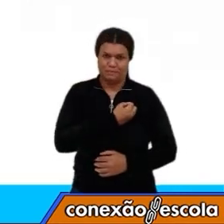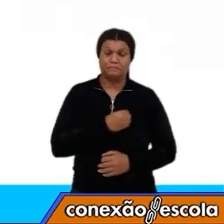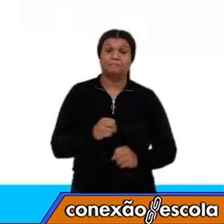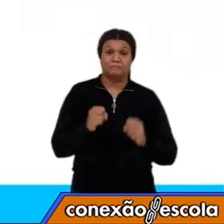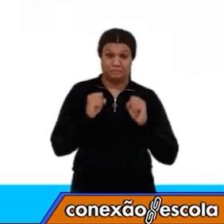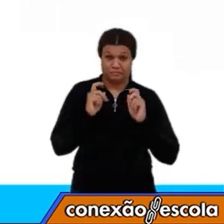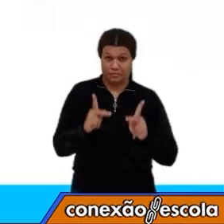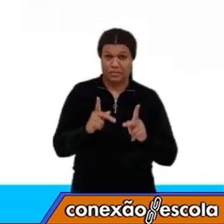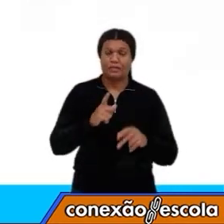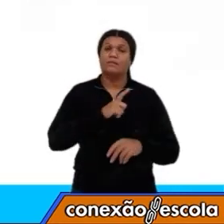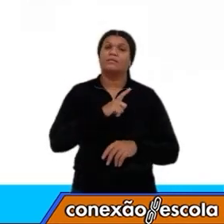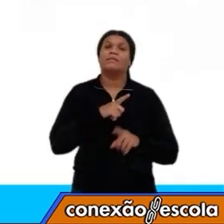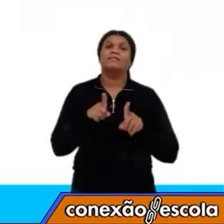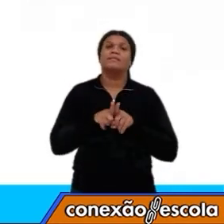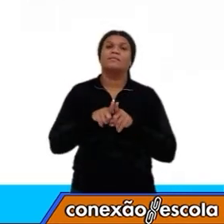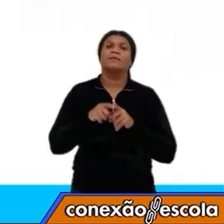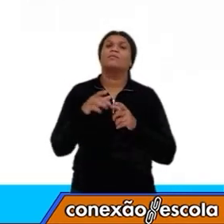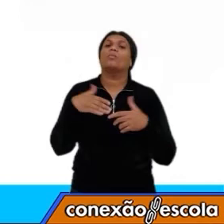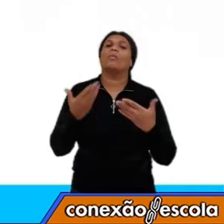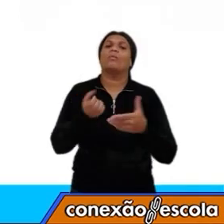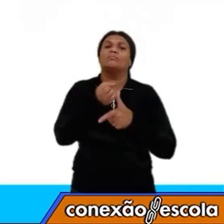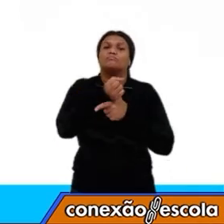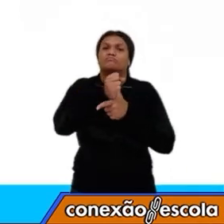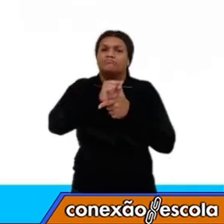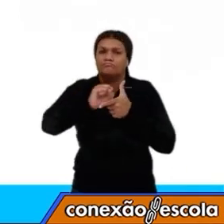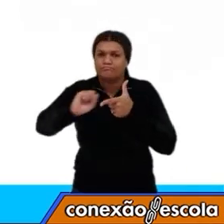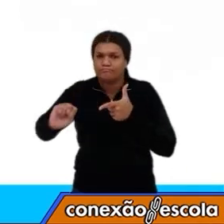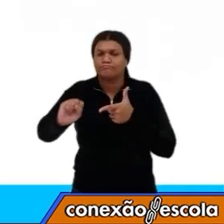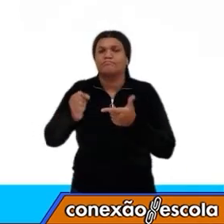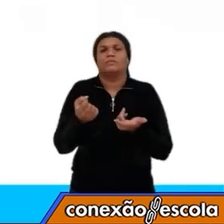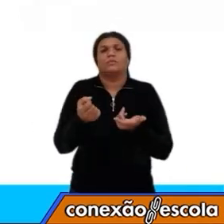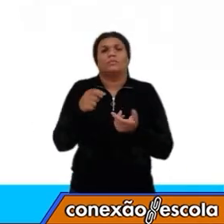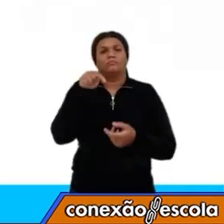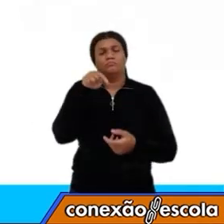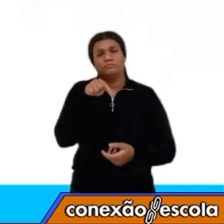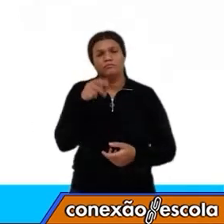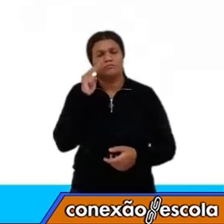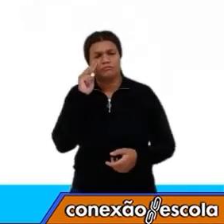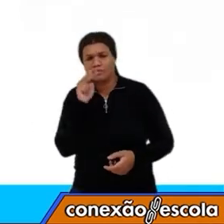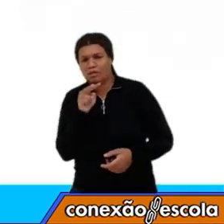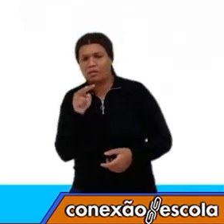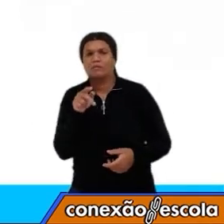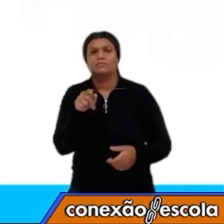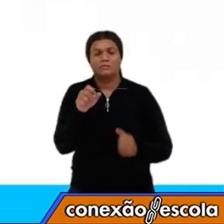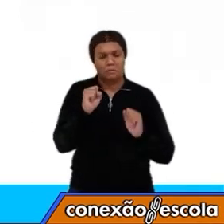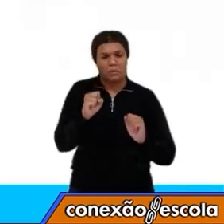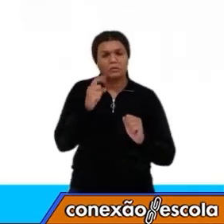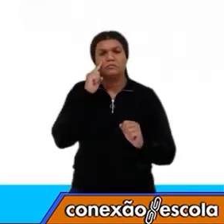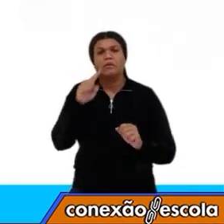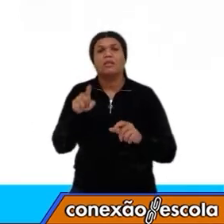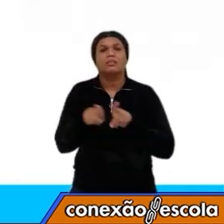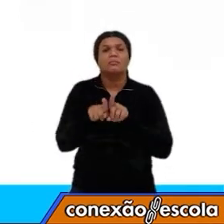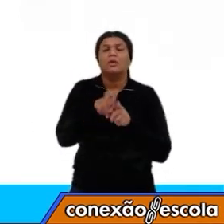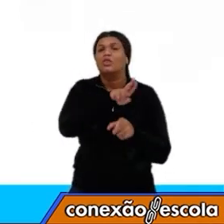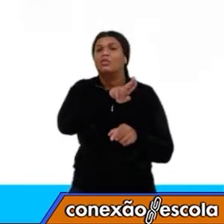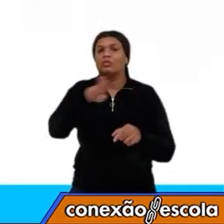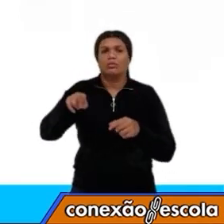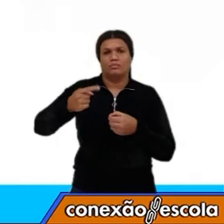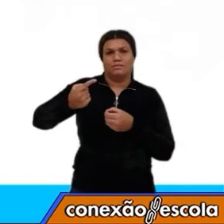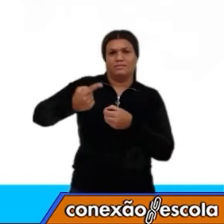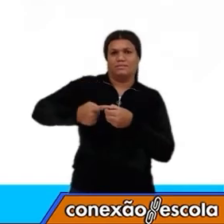o bairro. Nessa identificação do endereço, você também vai poder conferir a cidade. E